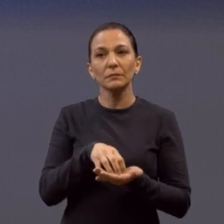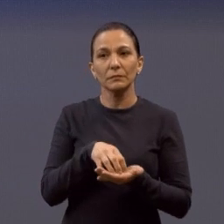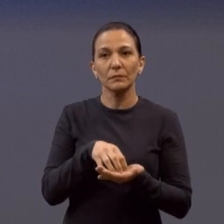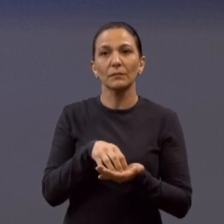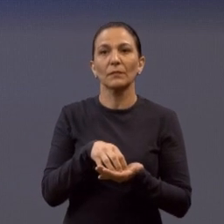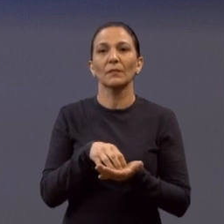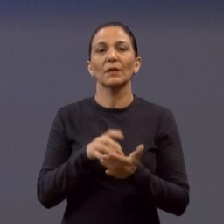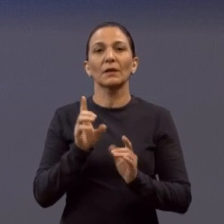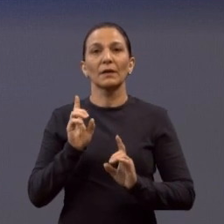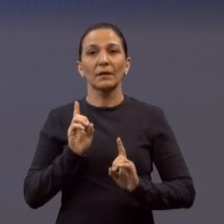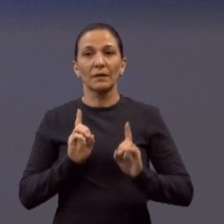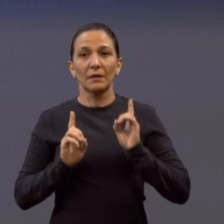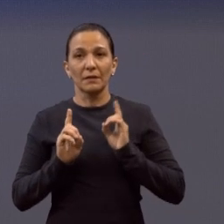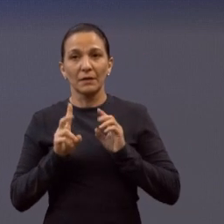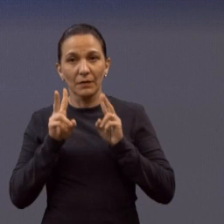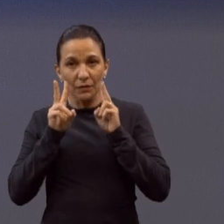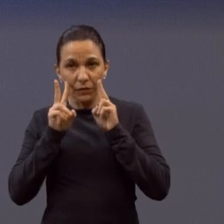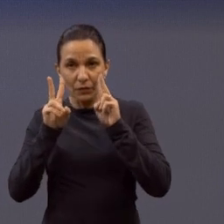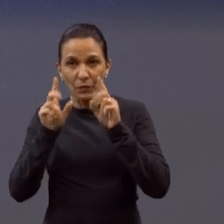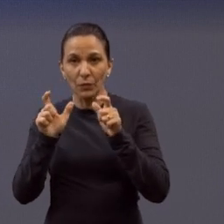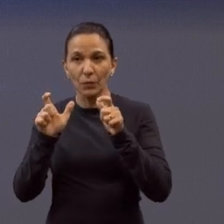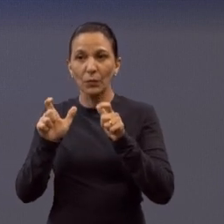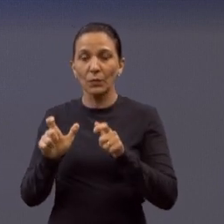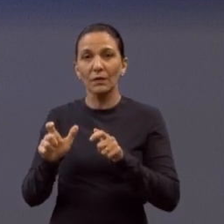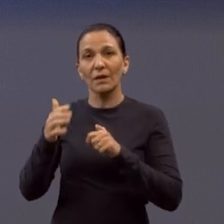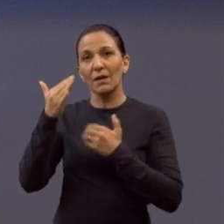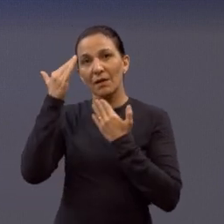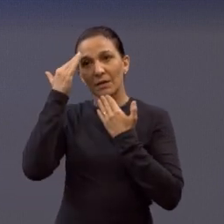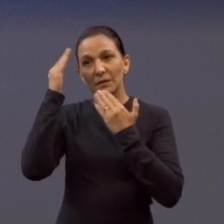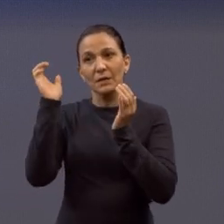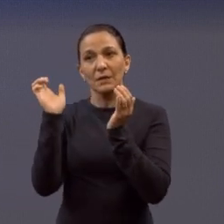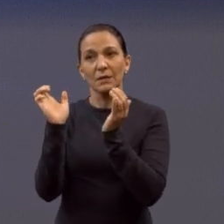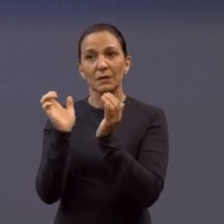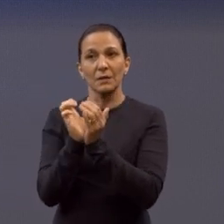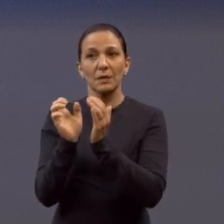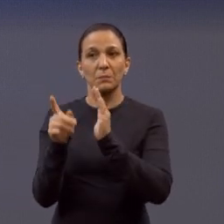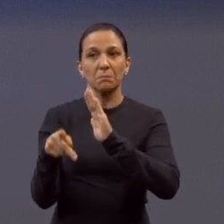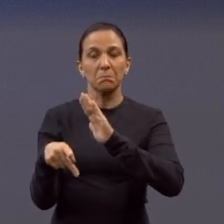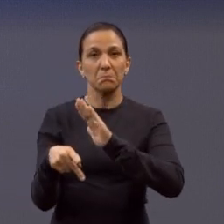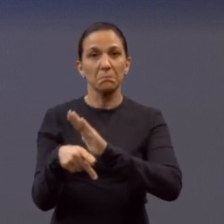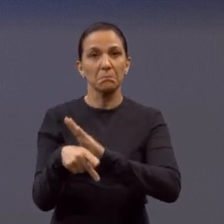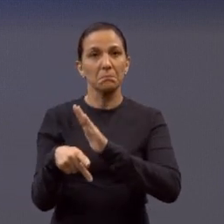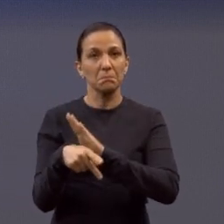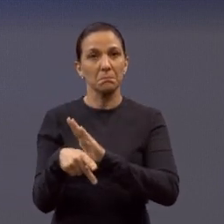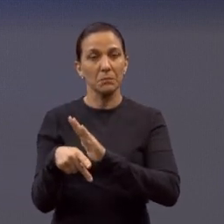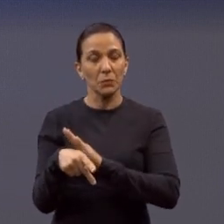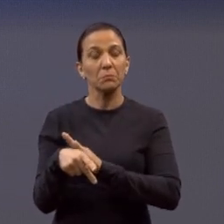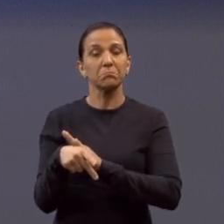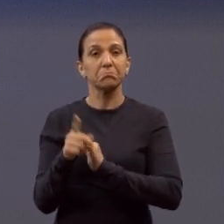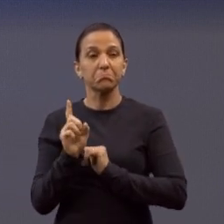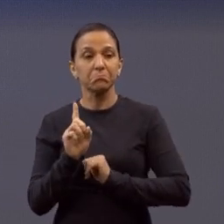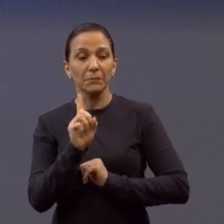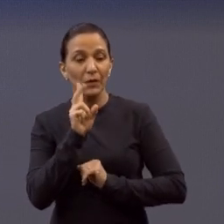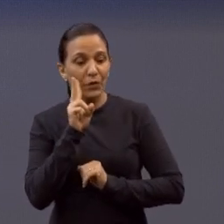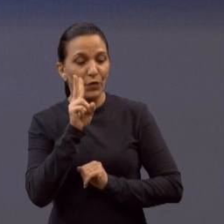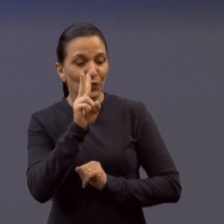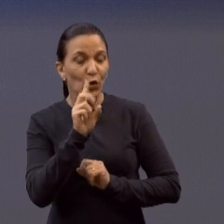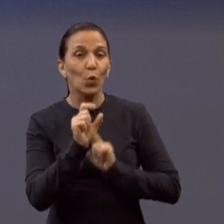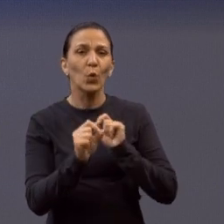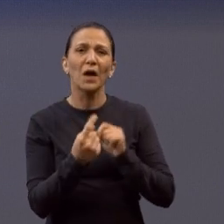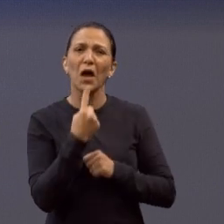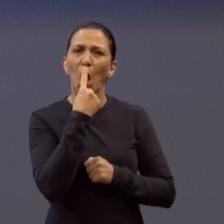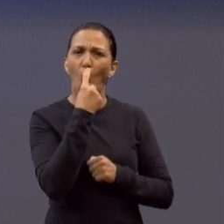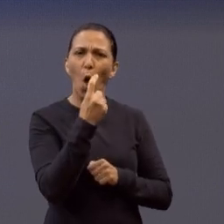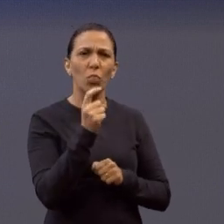O DAE esteve no local, quero agradecer a toda a equipe do DAE, do Fernando, todo o pessoal do DAE esteve lá e constatou que não